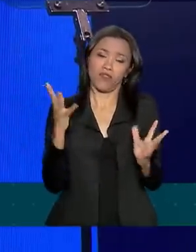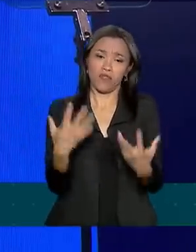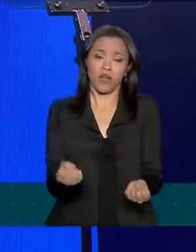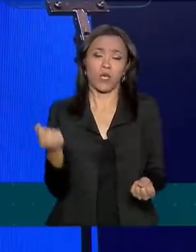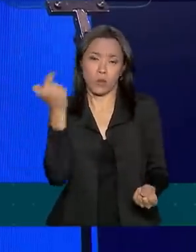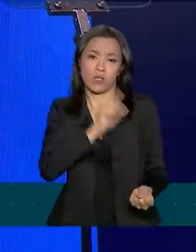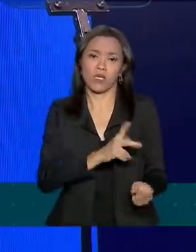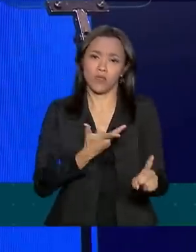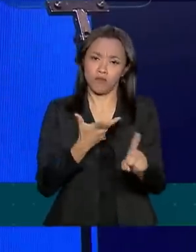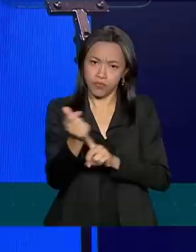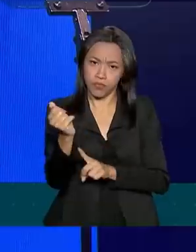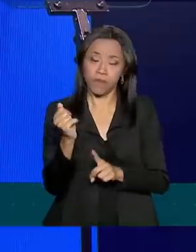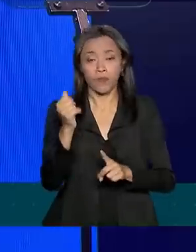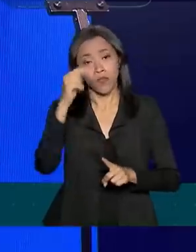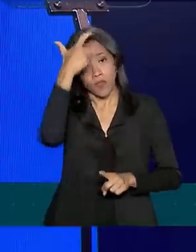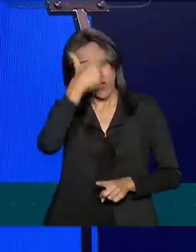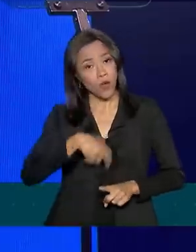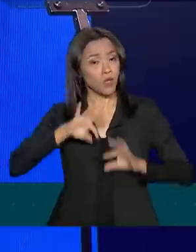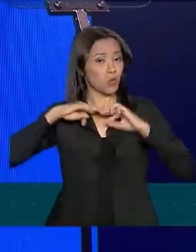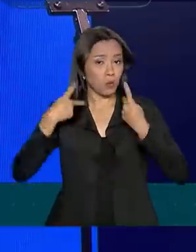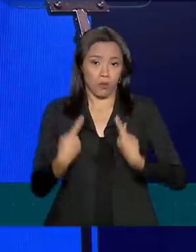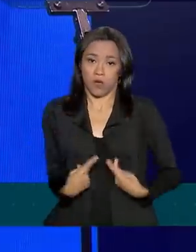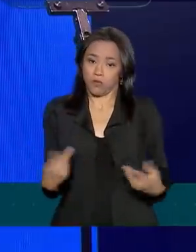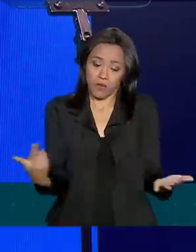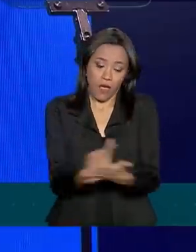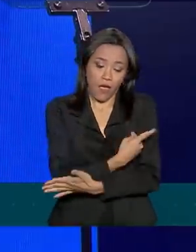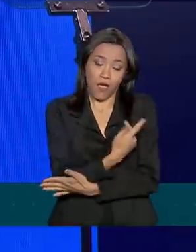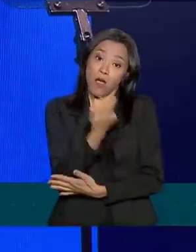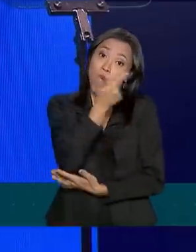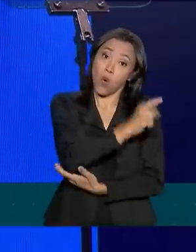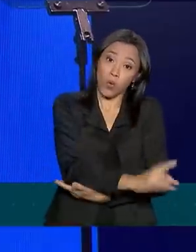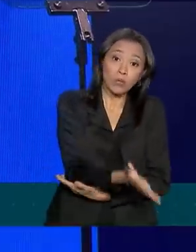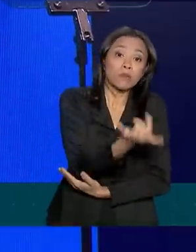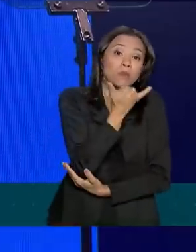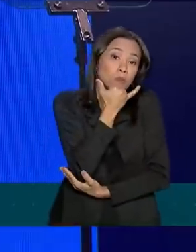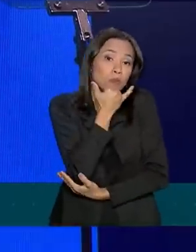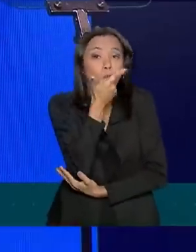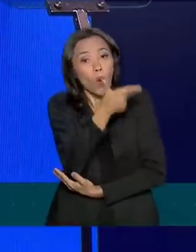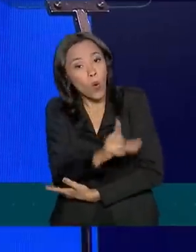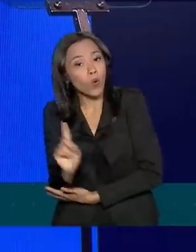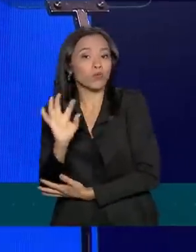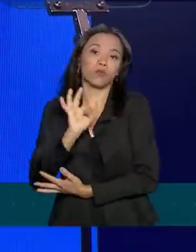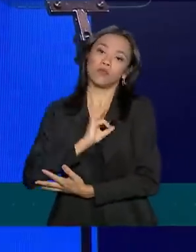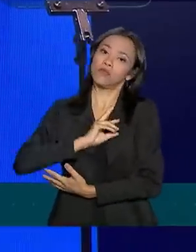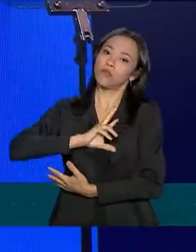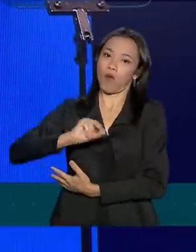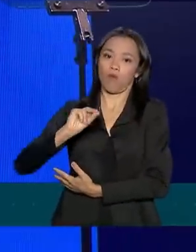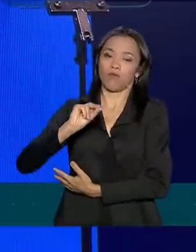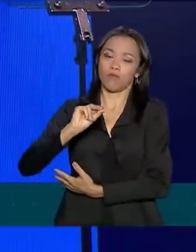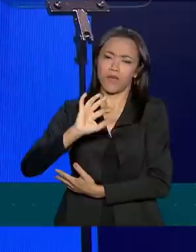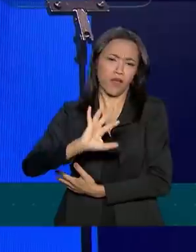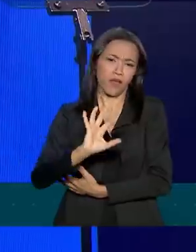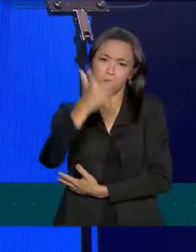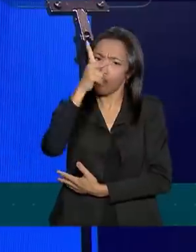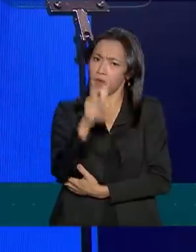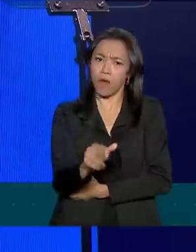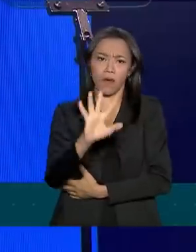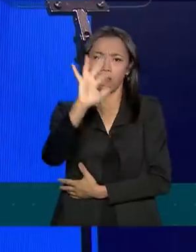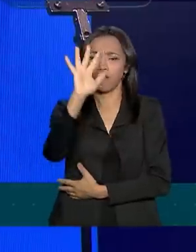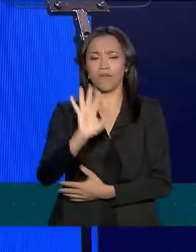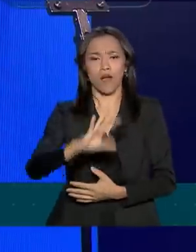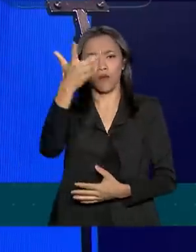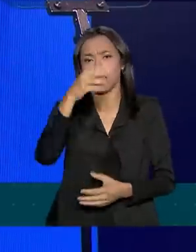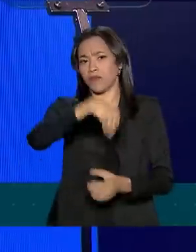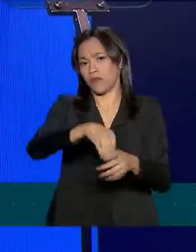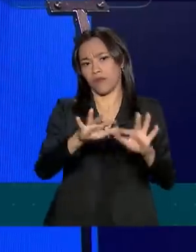humanos, alguns erros. Uns erros são perdoáveis, outros não. Assim é na nossa vida familiar também. Não